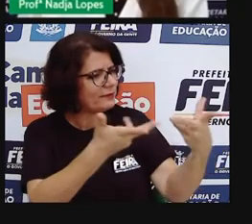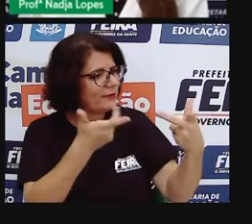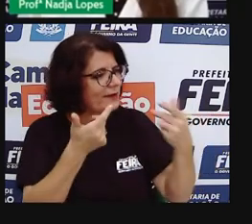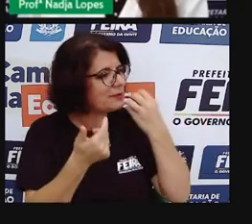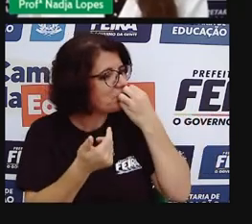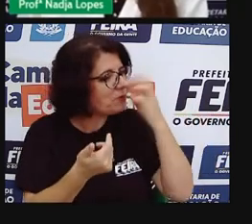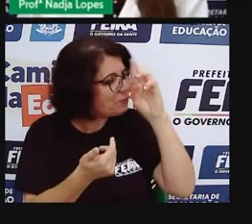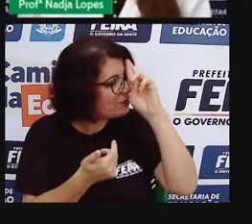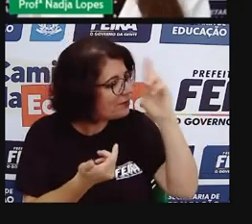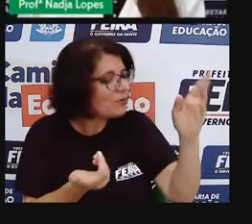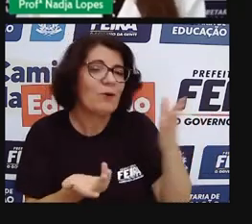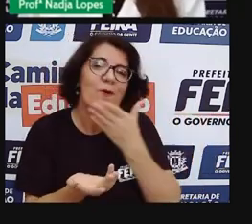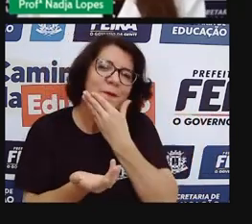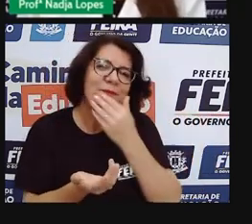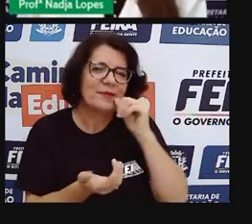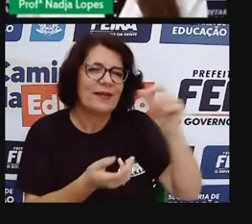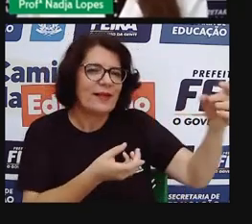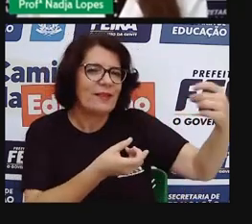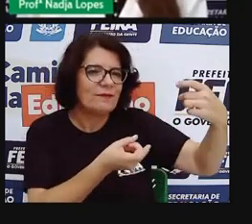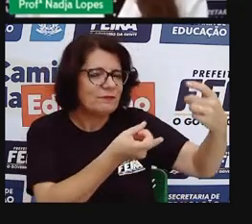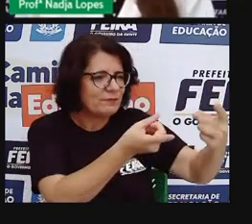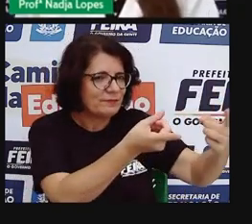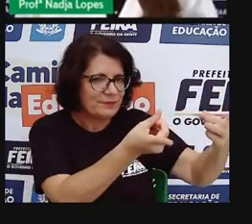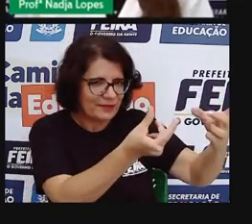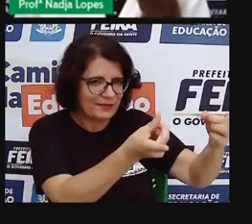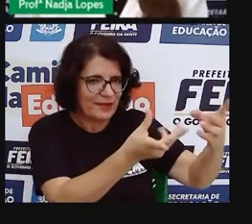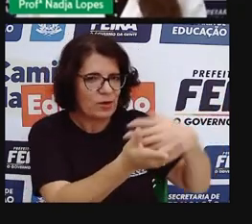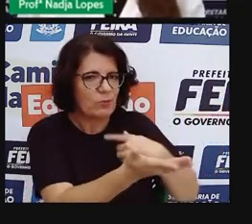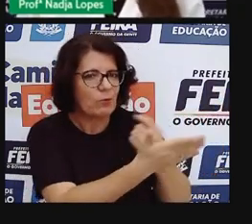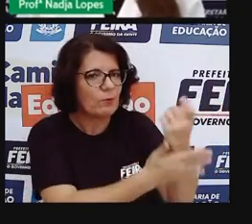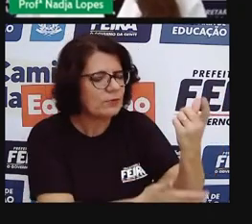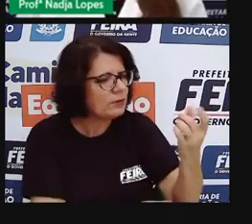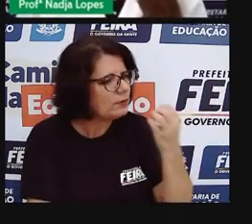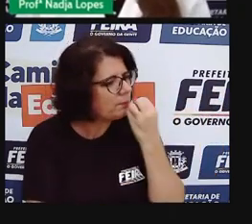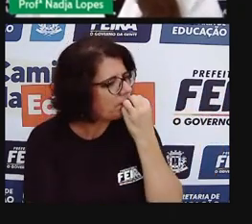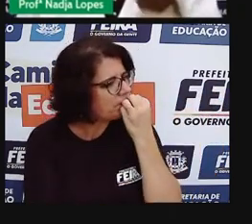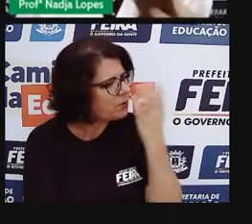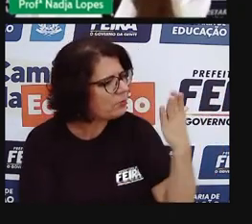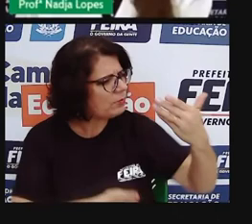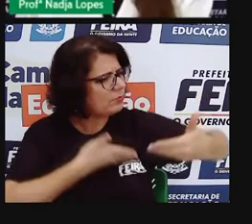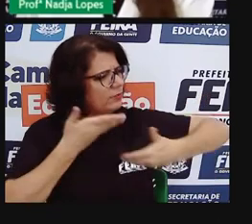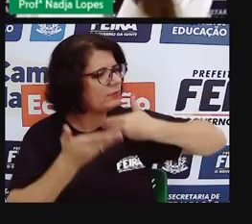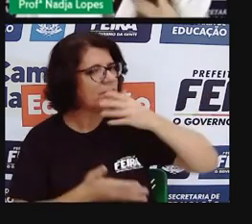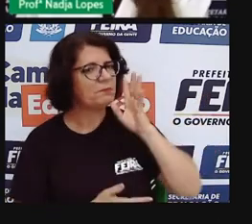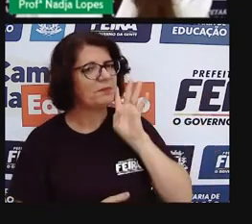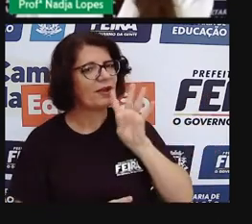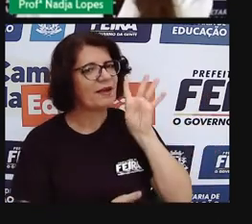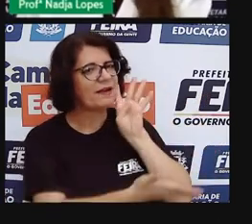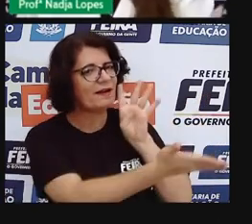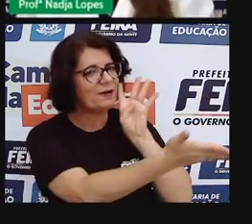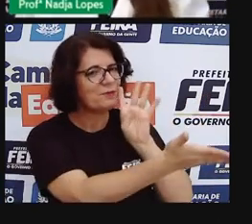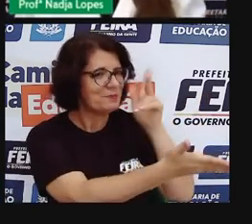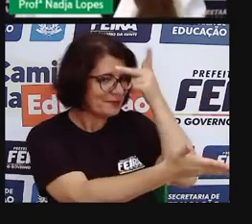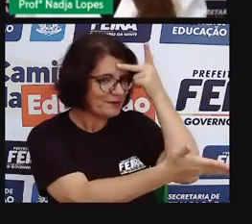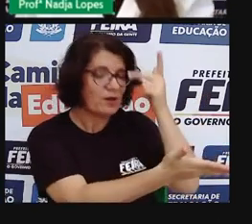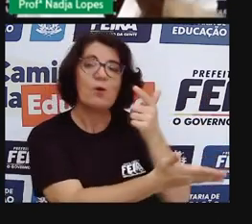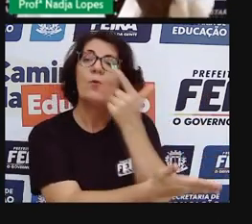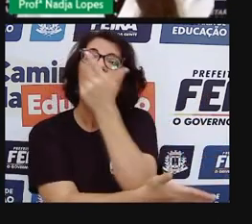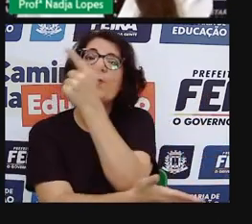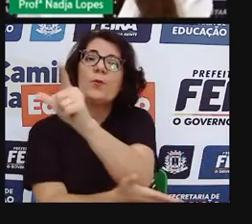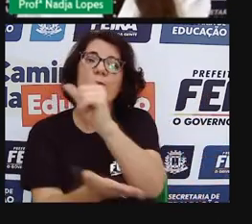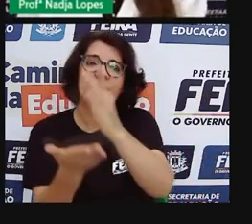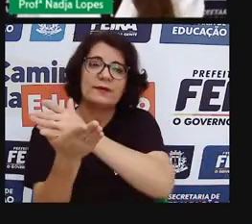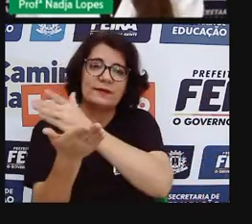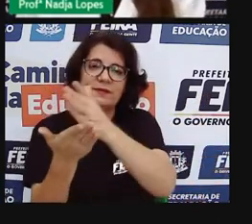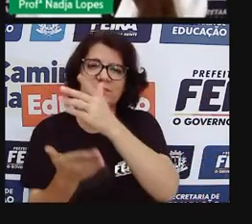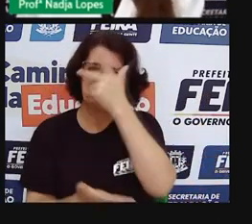que a gente quer comprar sempre? Por que que, pra uns, né, em alguns locais, a gente passa uma vez e não passa mais, não